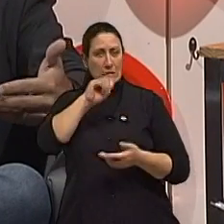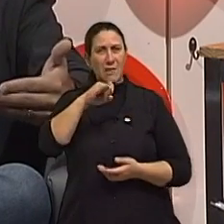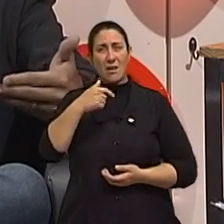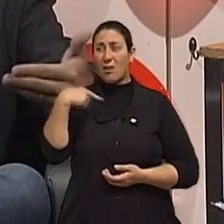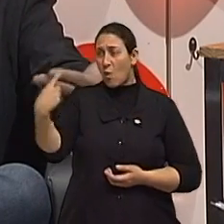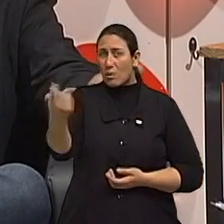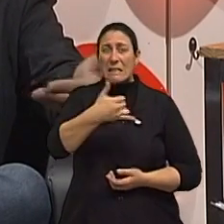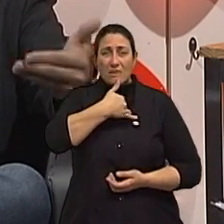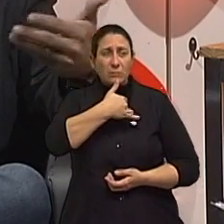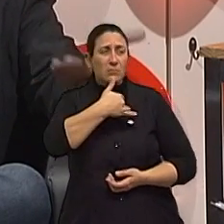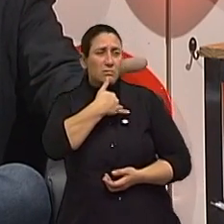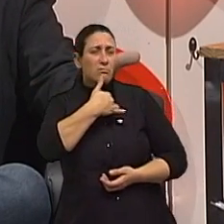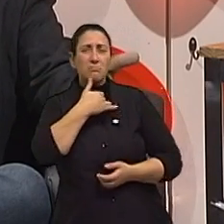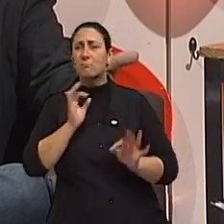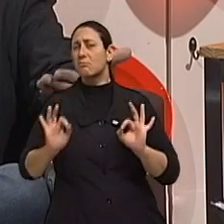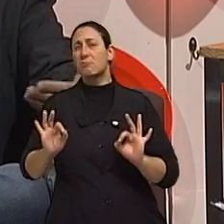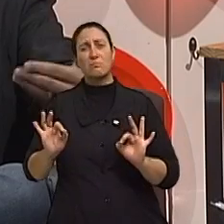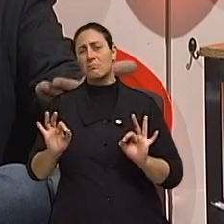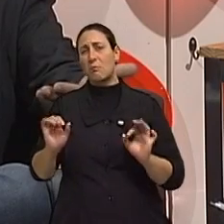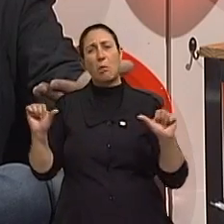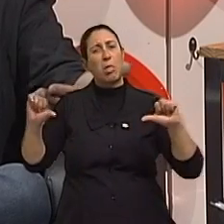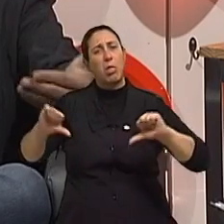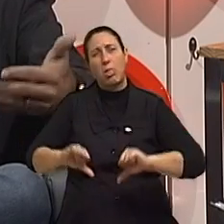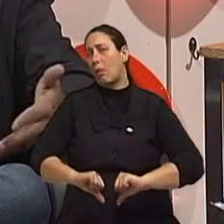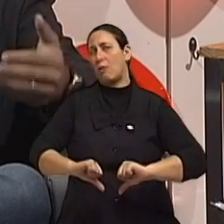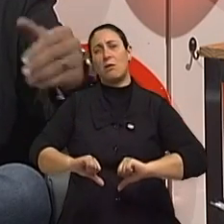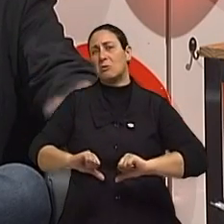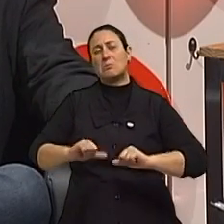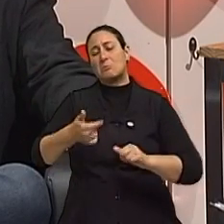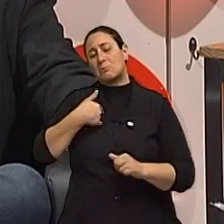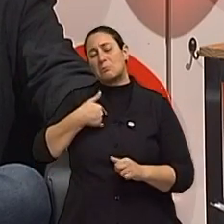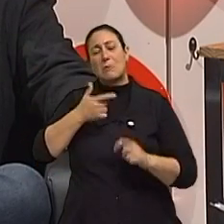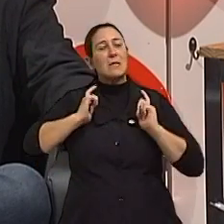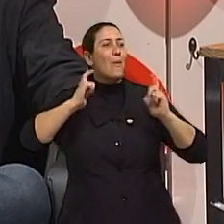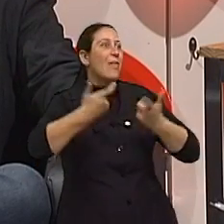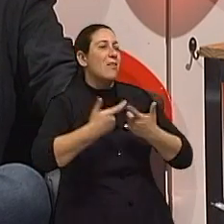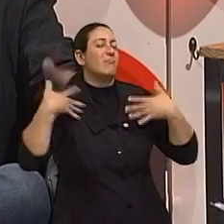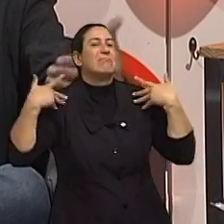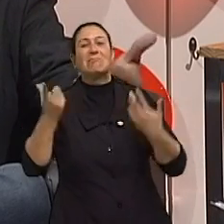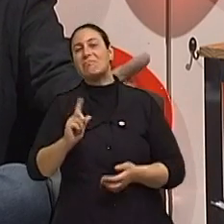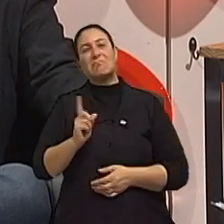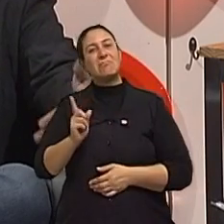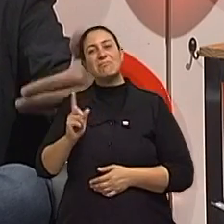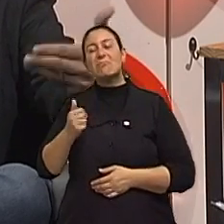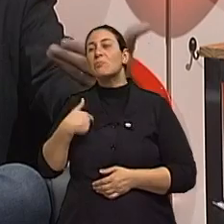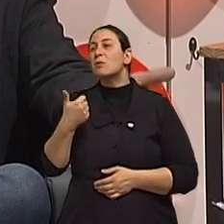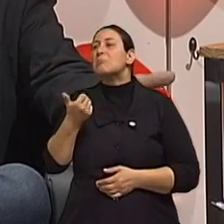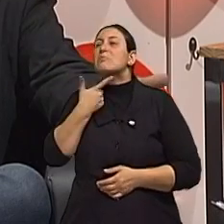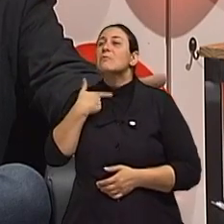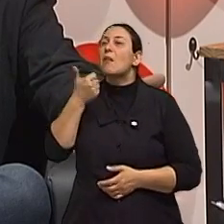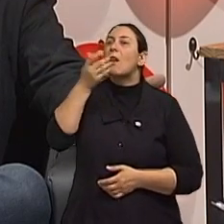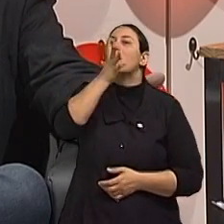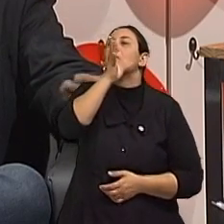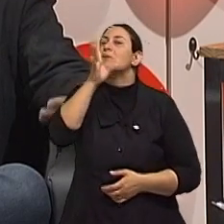mais devagar, essa provavelmente, na verdade, certamente, vai também estar mais desinvestida. Claro, claro. Sem tanto sabor, sem tantas